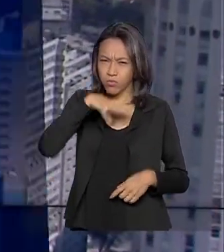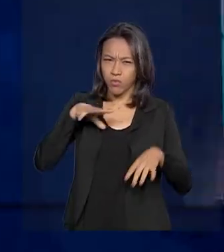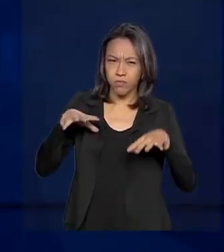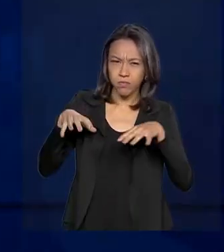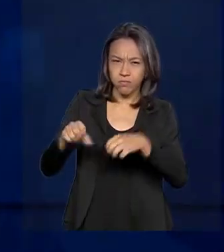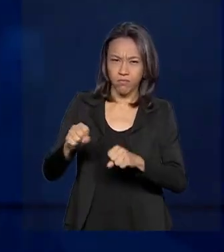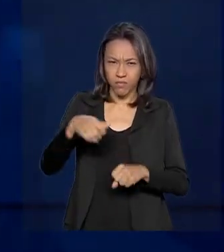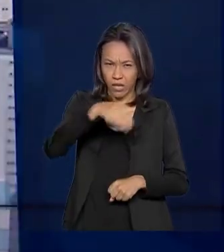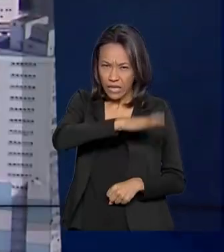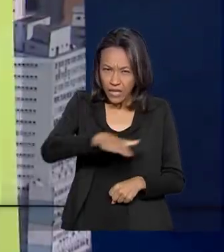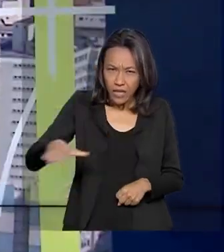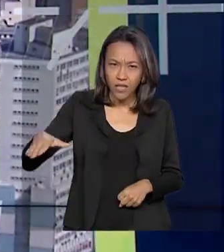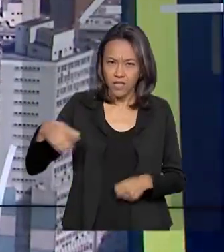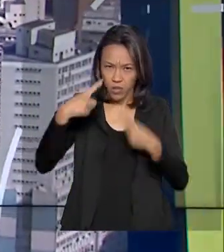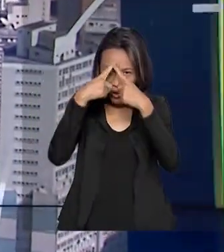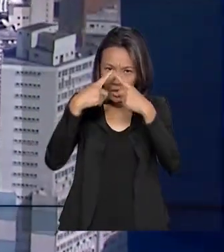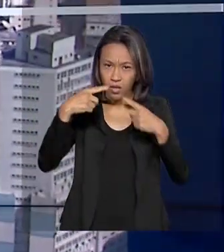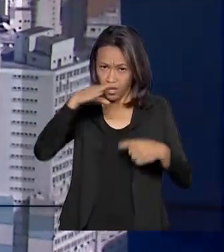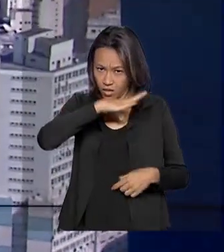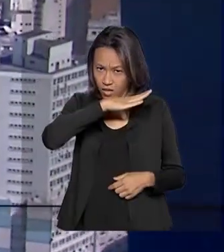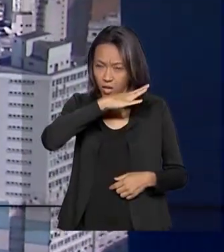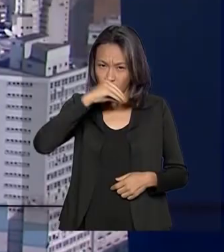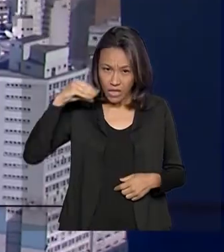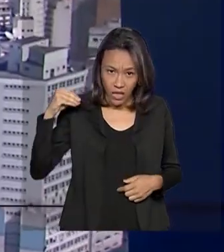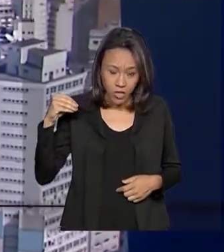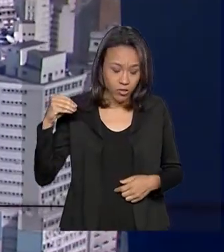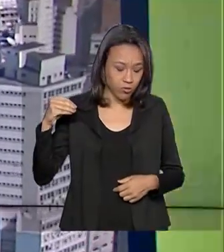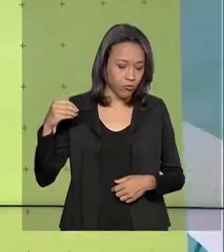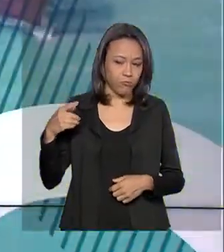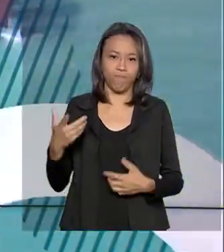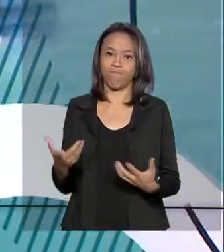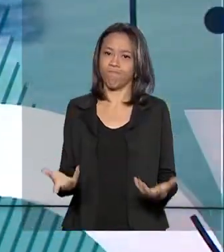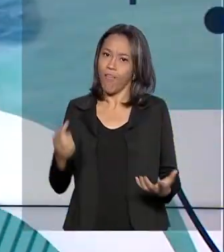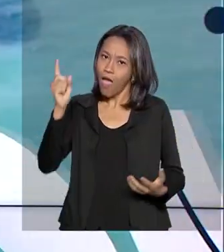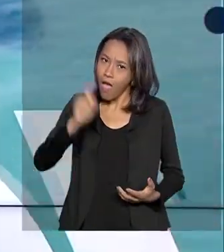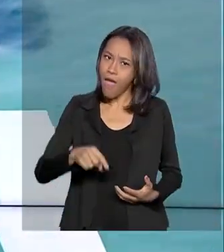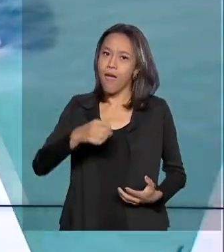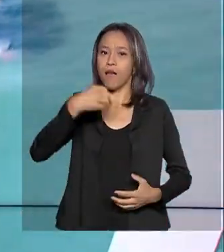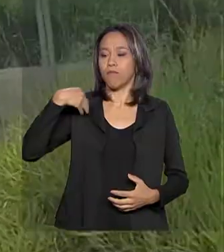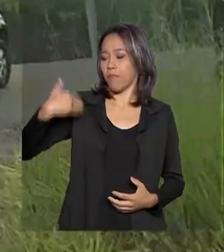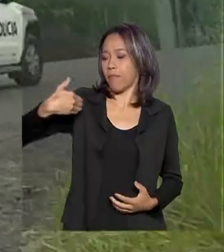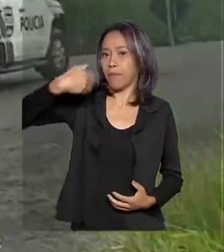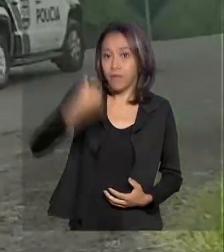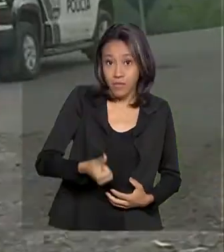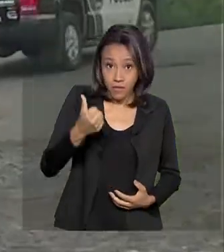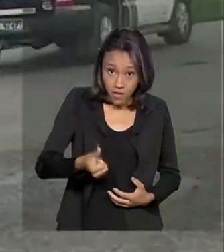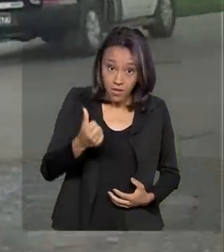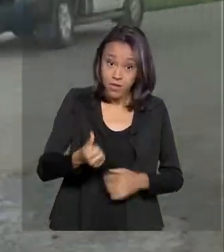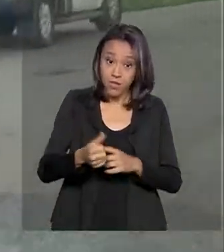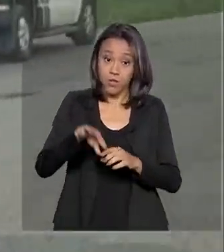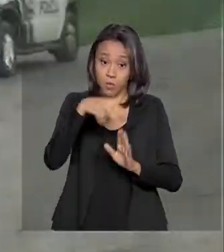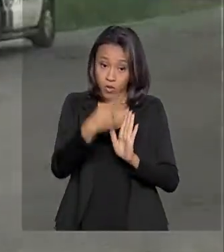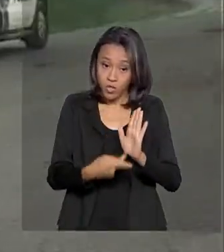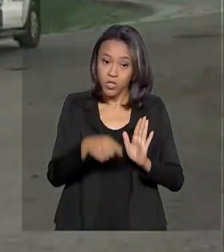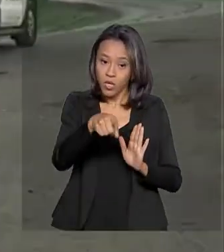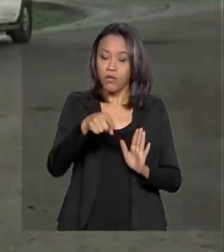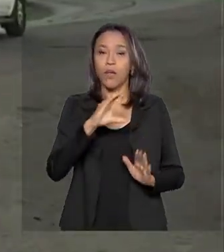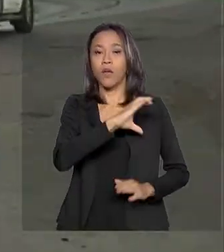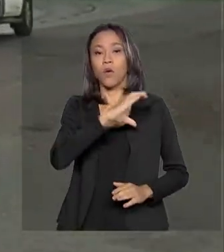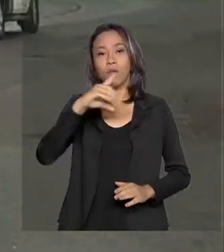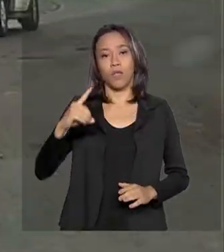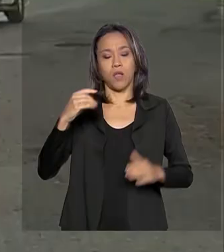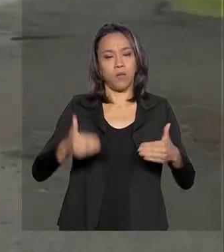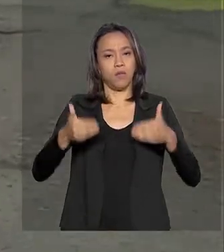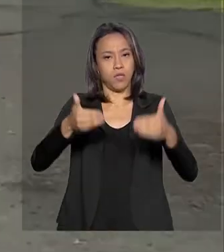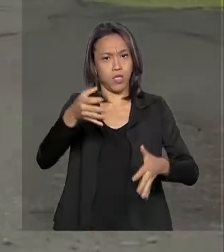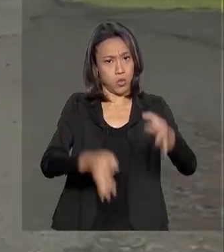envolvendo crianças e adolescentes. É a sexta fase da Operação Luz na Infância. A ação é coordenada pelo Ministério da Justiça